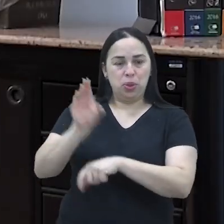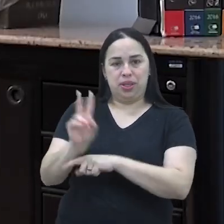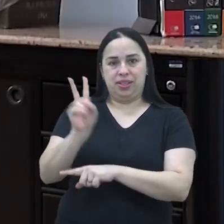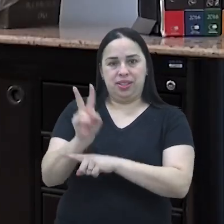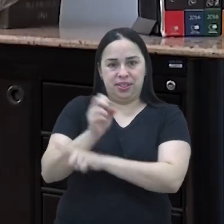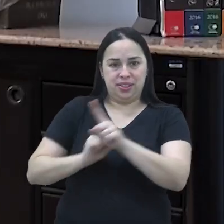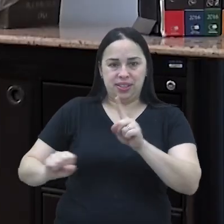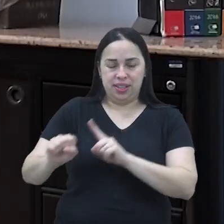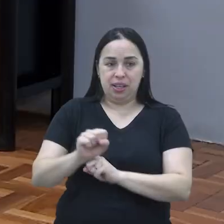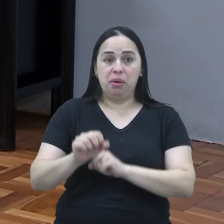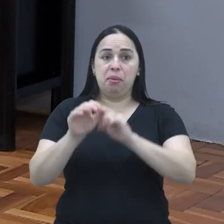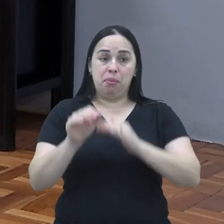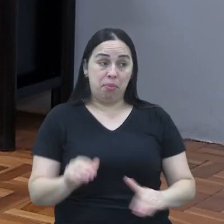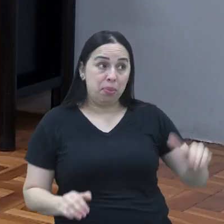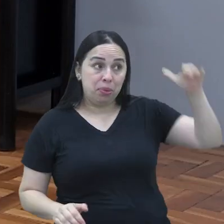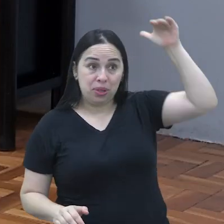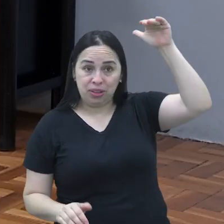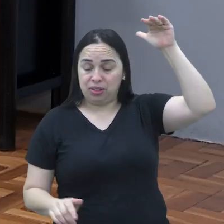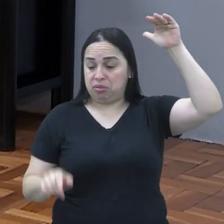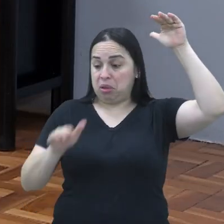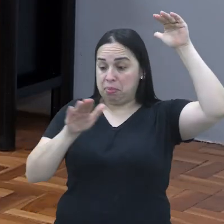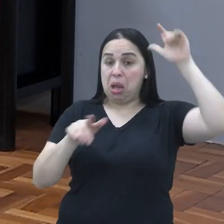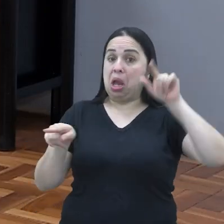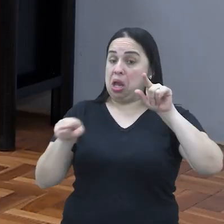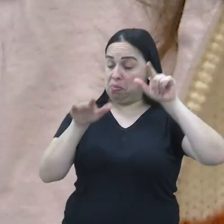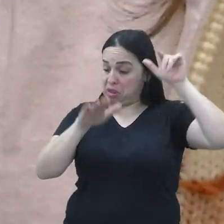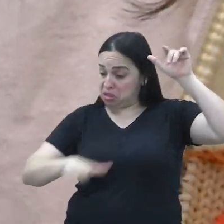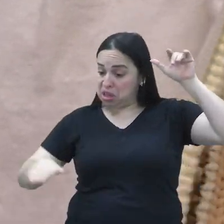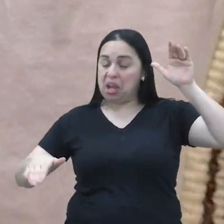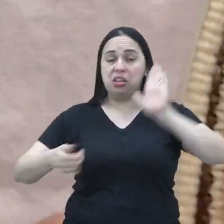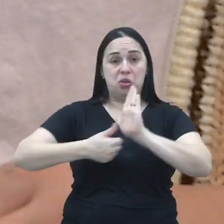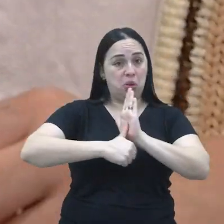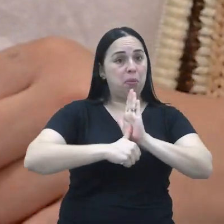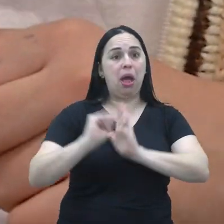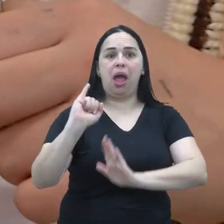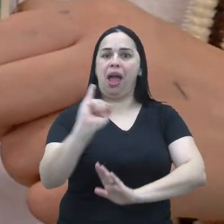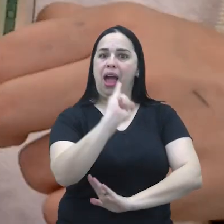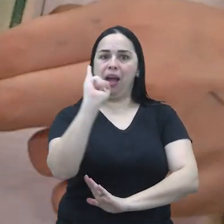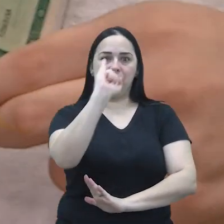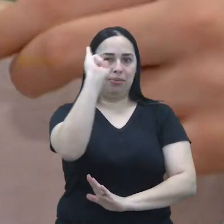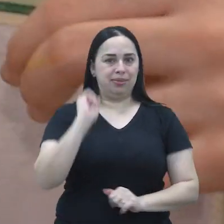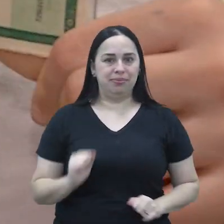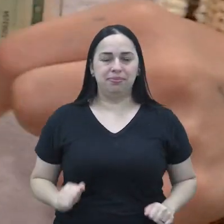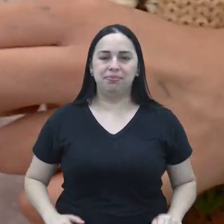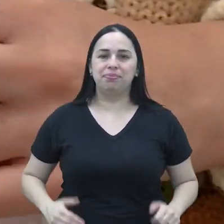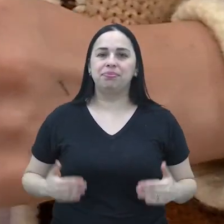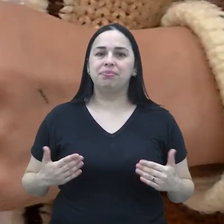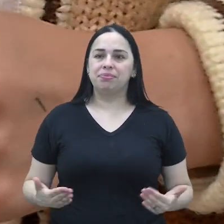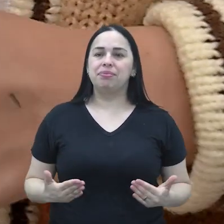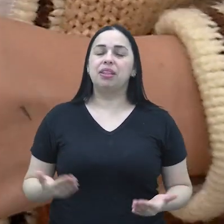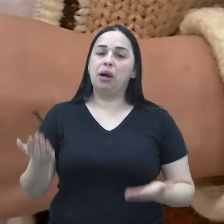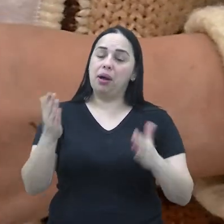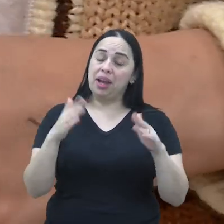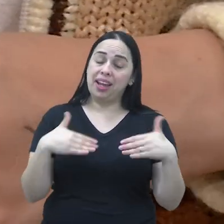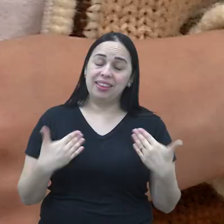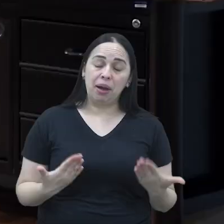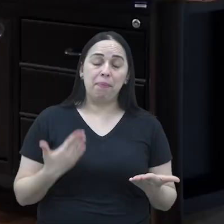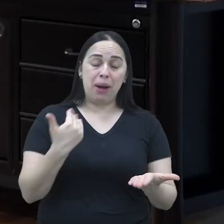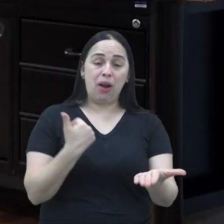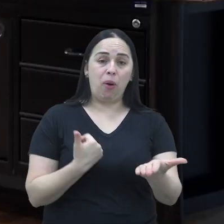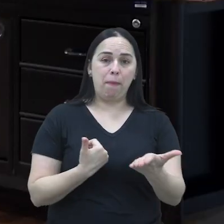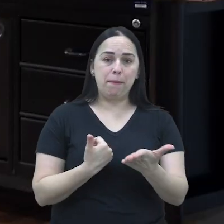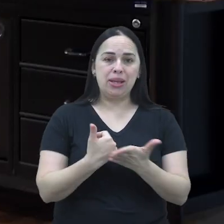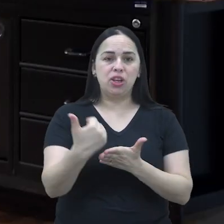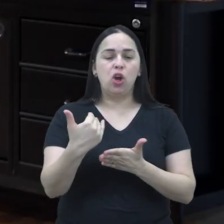curso de serviço social. E assim como para os adultos, o documento para as crianças também deve ser uma prioridade.